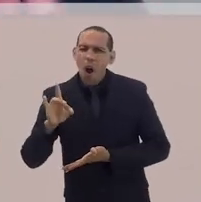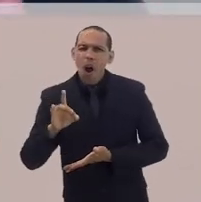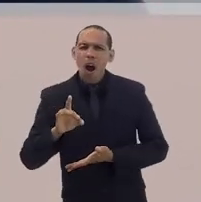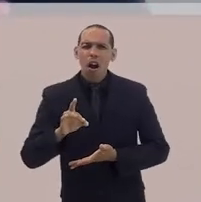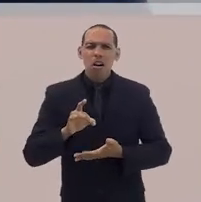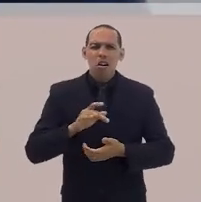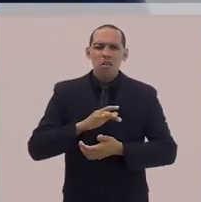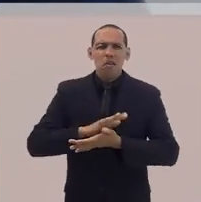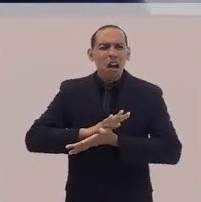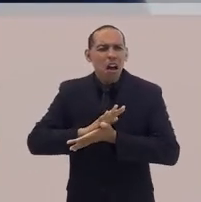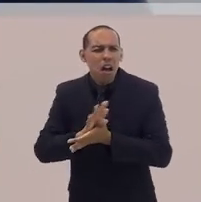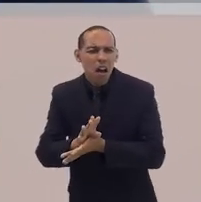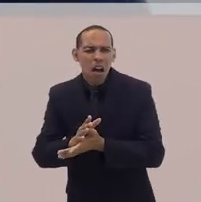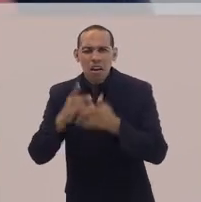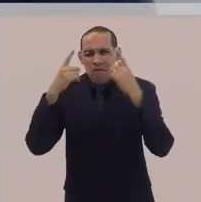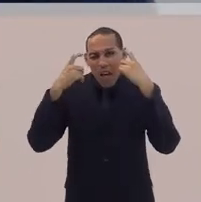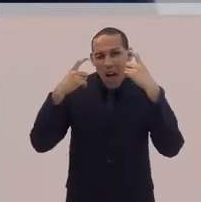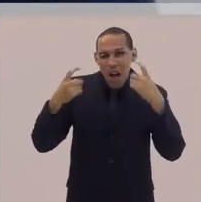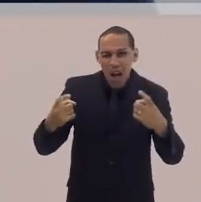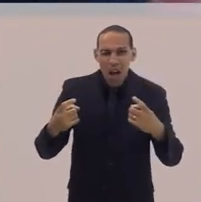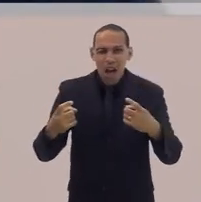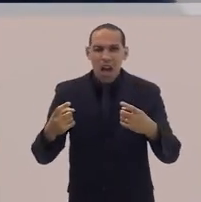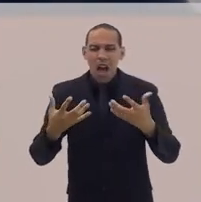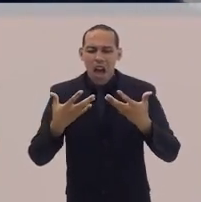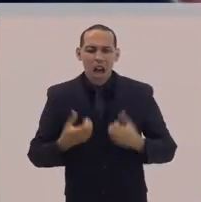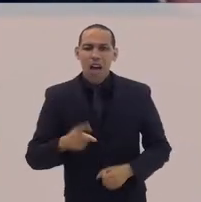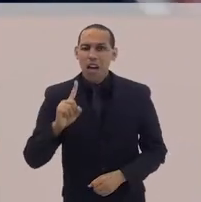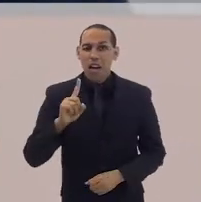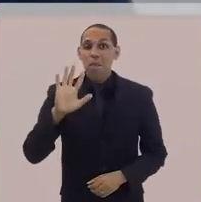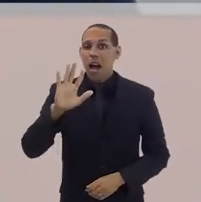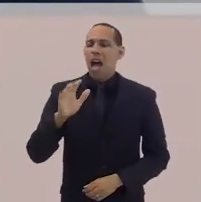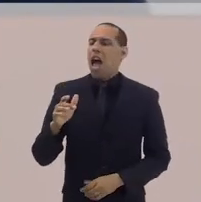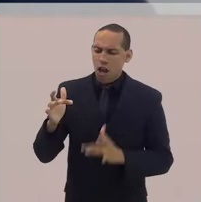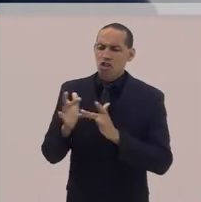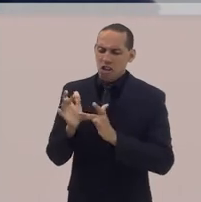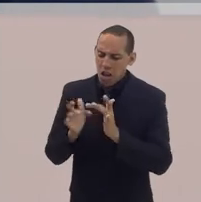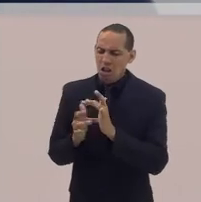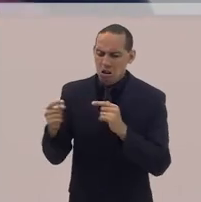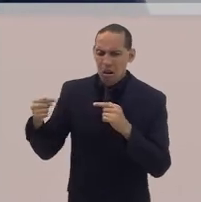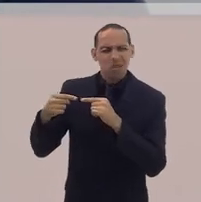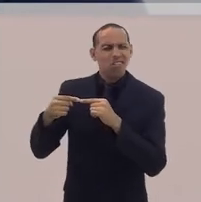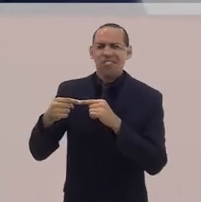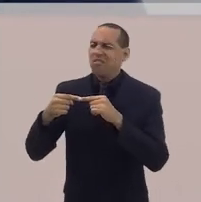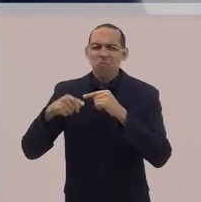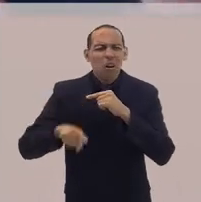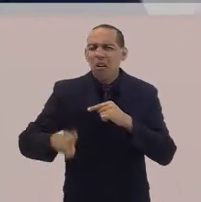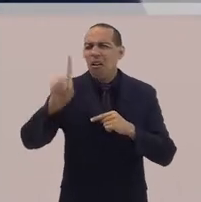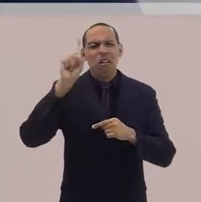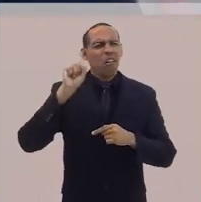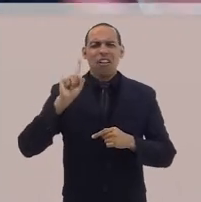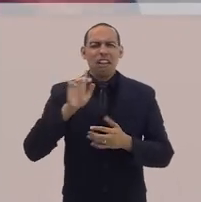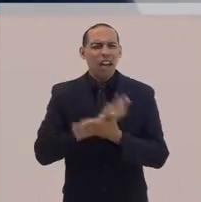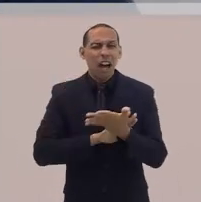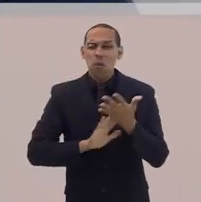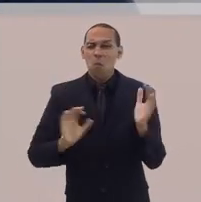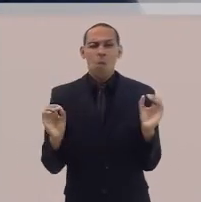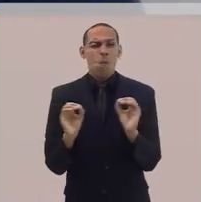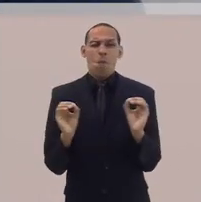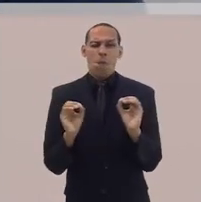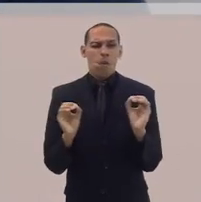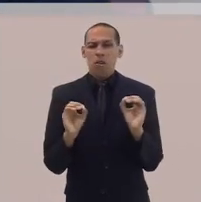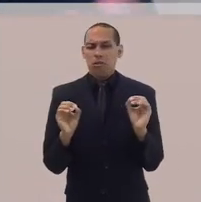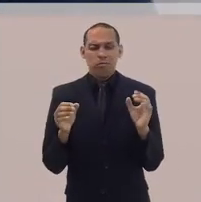preconceito, intolerância e violência, usando o nome de Jesus, isso não faz o menor sentido.